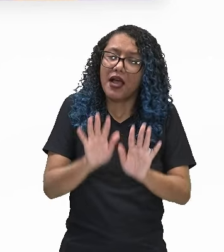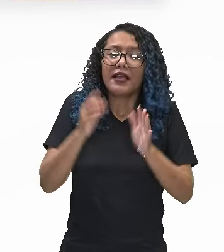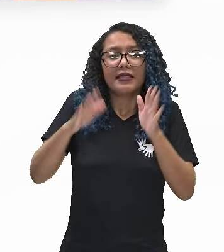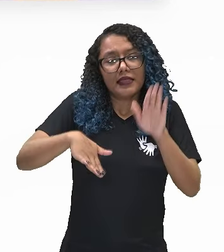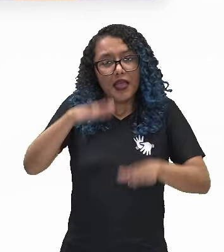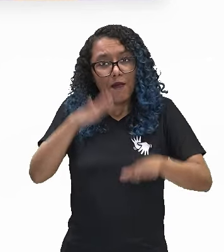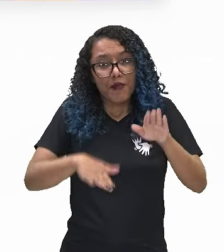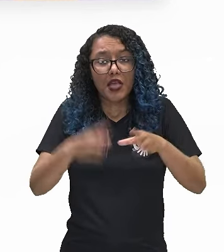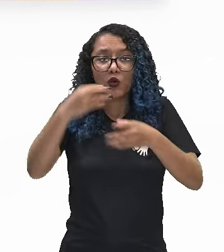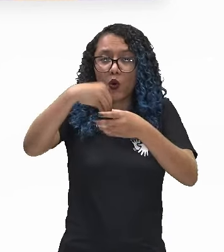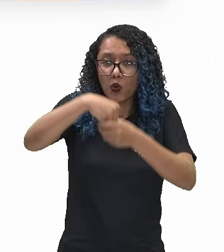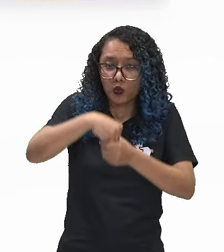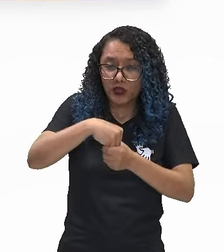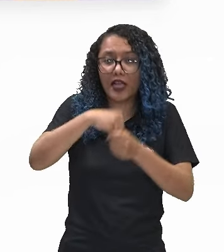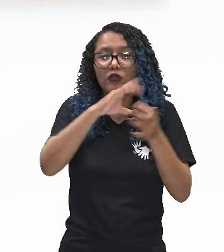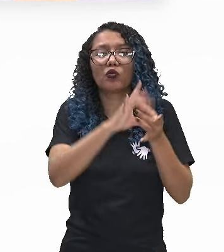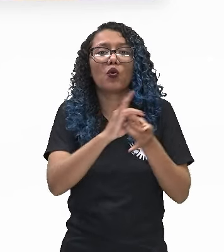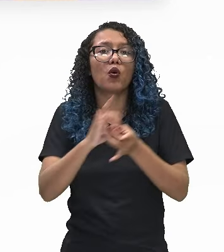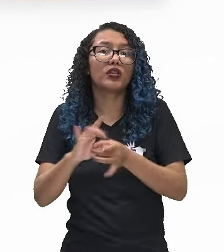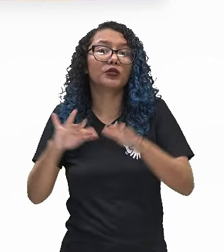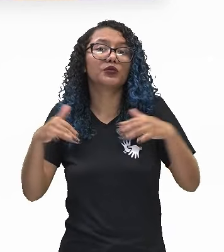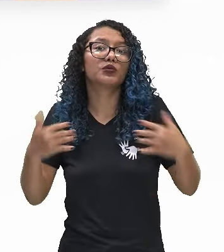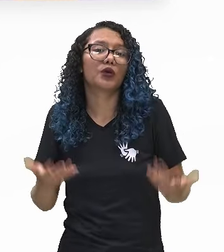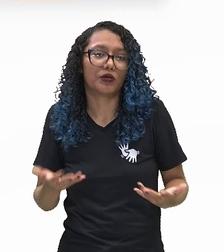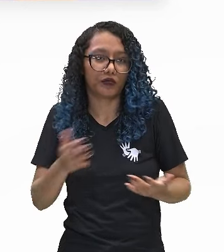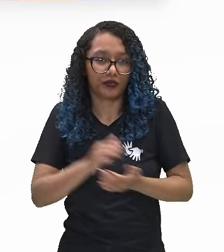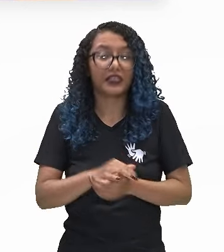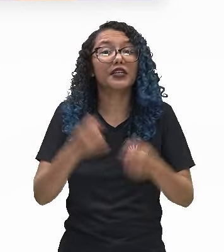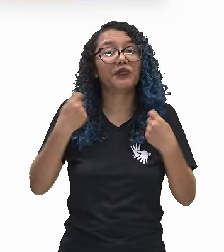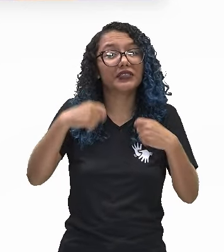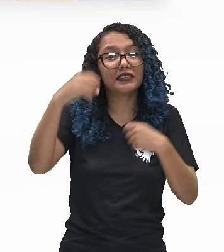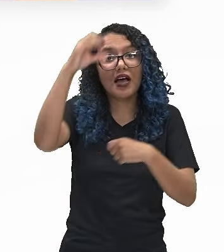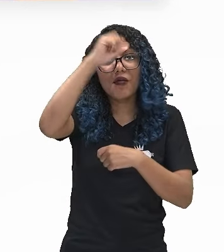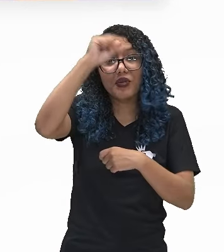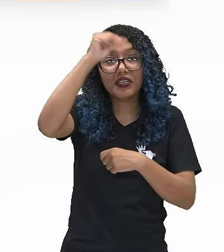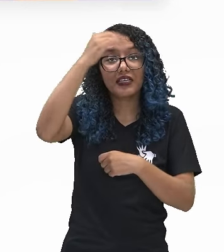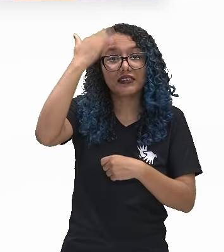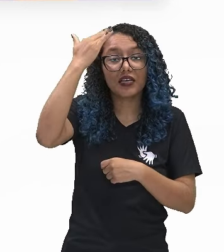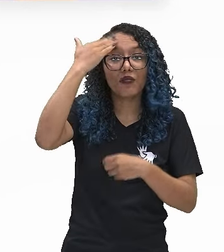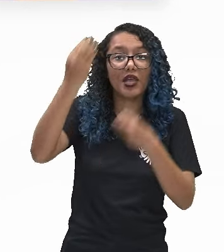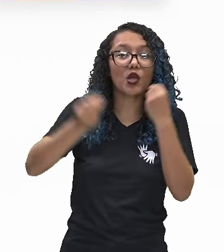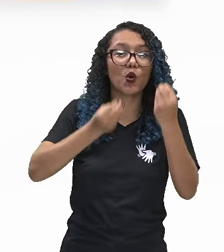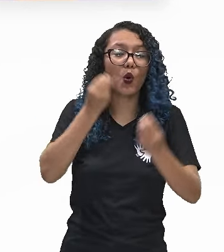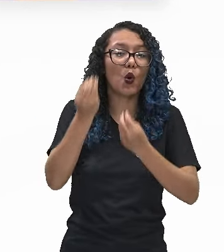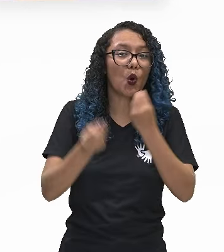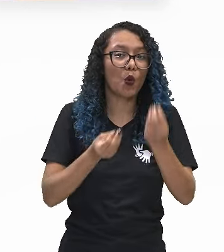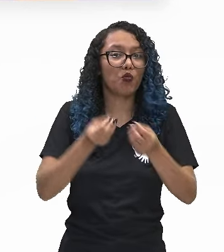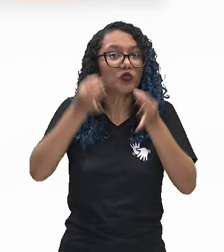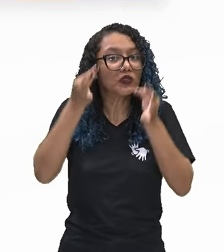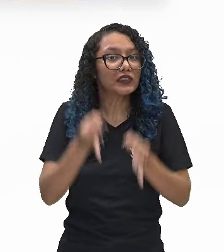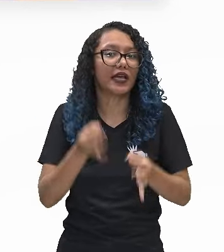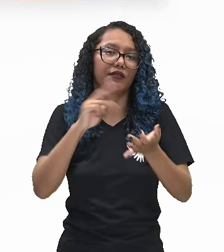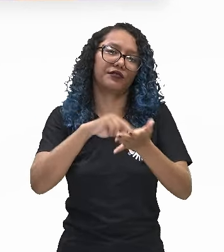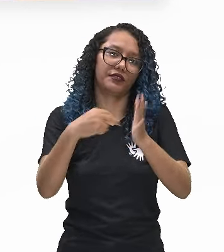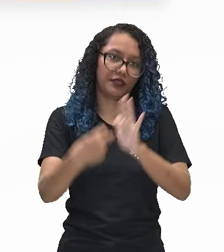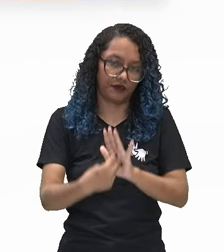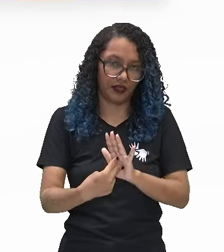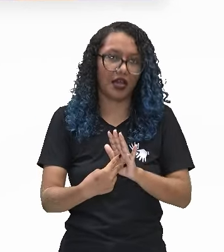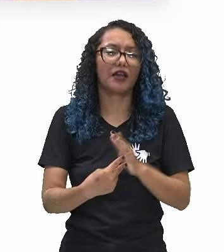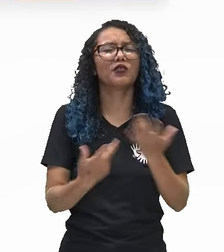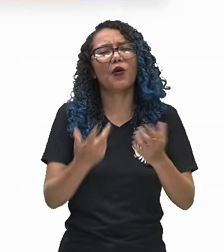inserido. E assim a gente precisa aprender a decifrá-los como se fossem um idioma diferente,